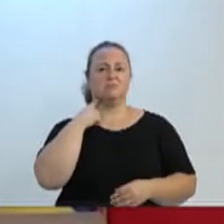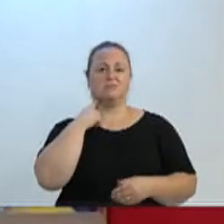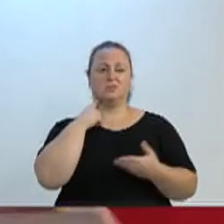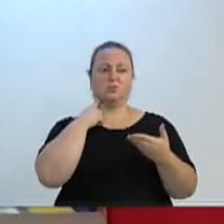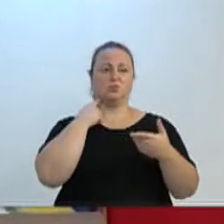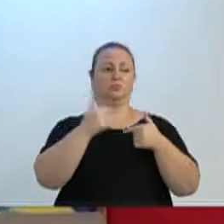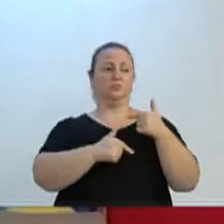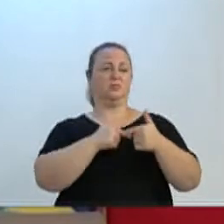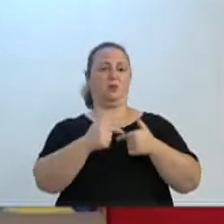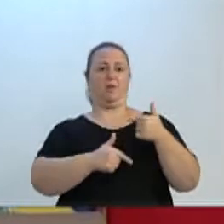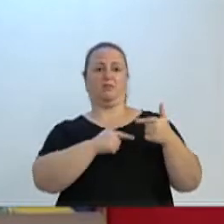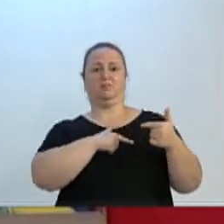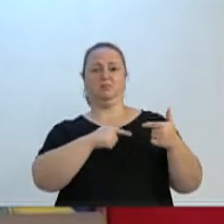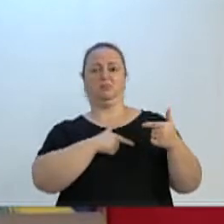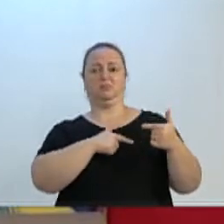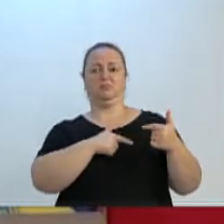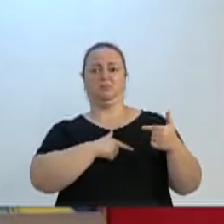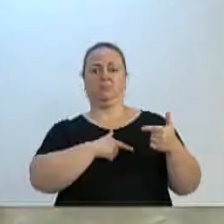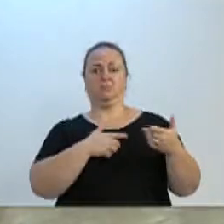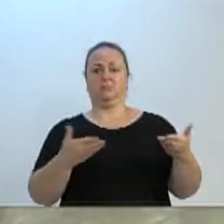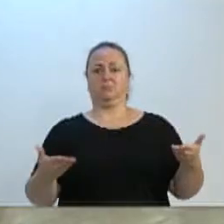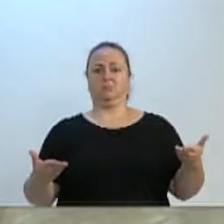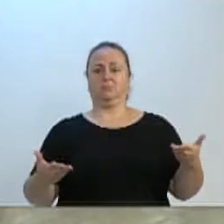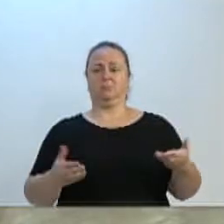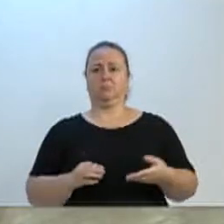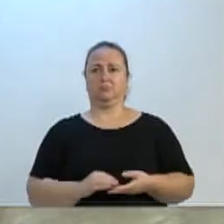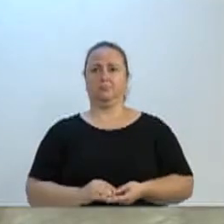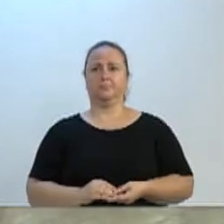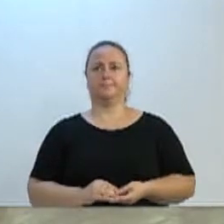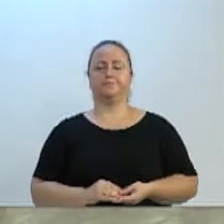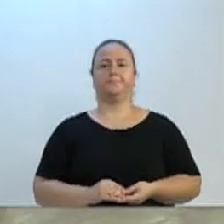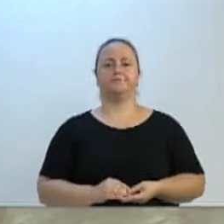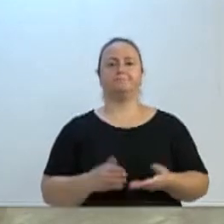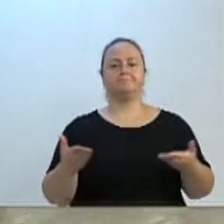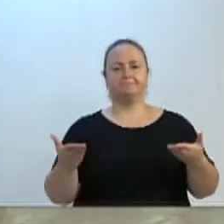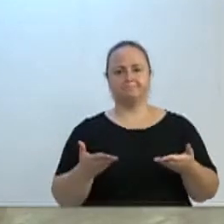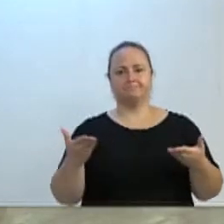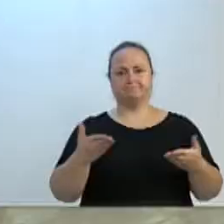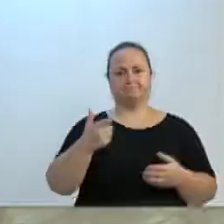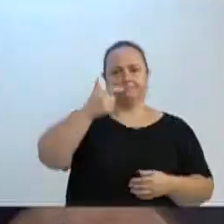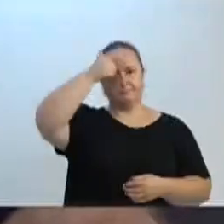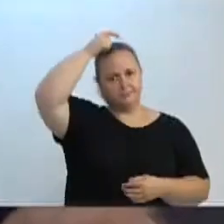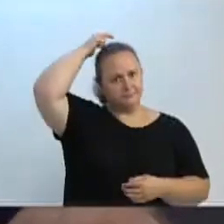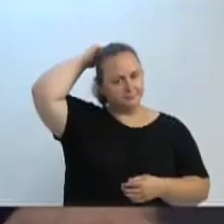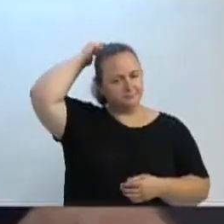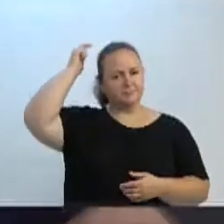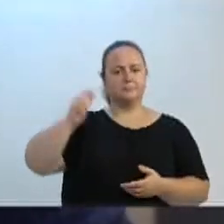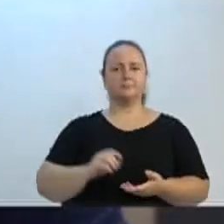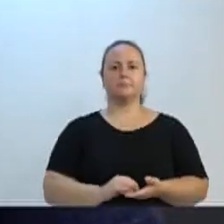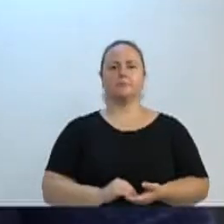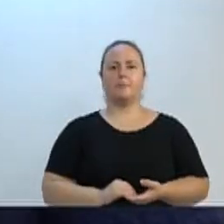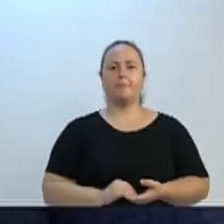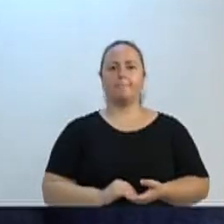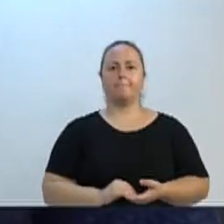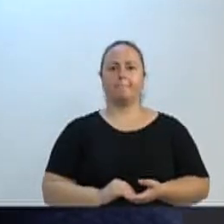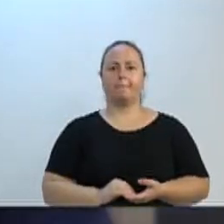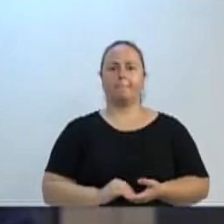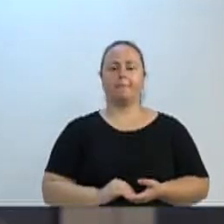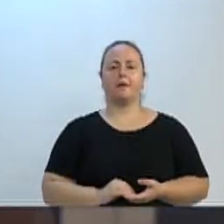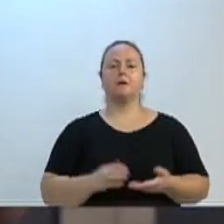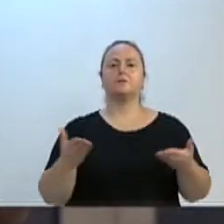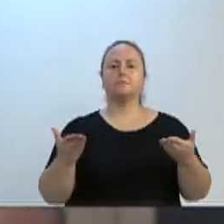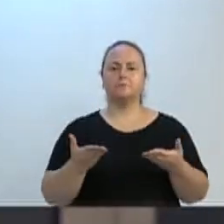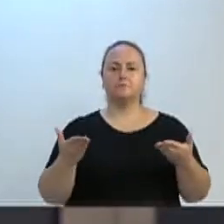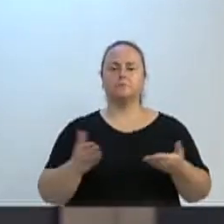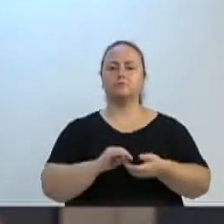isso. Conserta a parte do nosso nobre vereador Adriano Pereira. Com autorização do orador, concedo a parte do vereador Adriano Pereira. Vereador Becker, quero cumprimentá pelo pronunciamento.